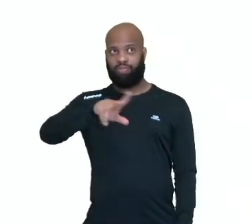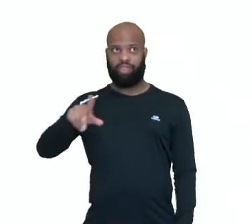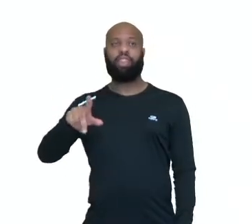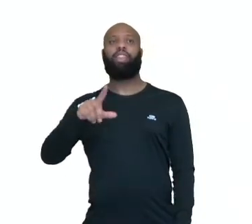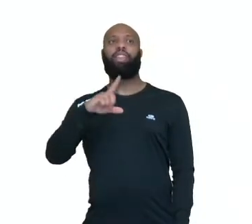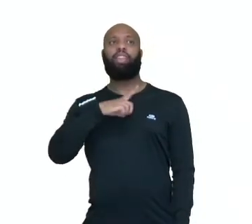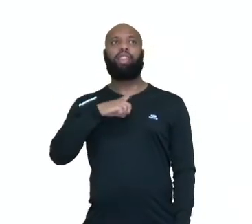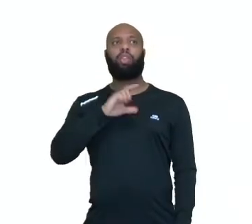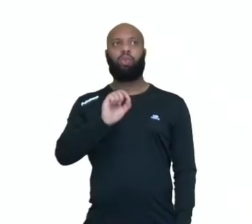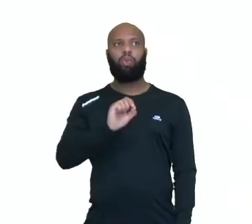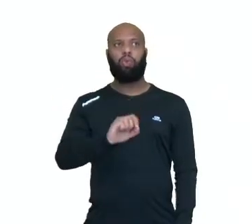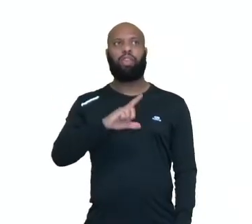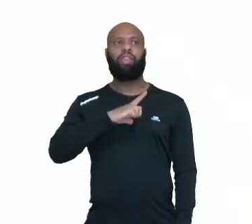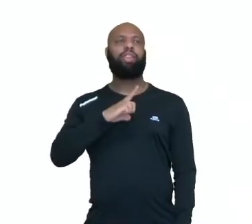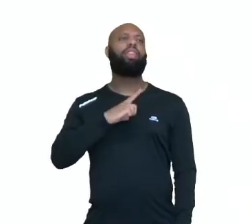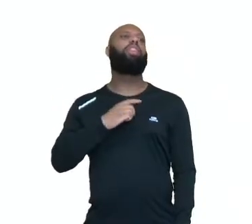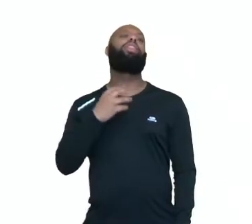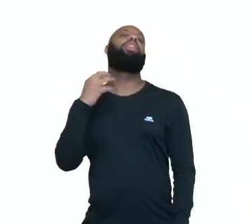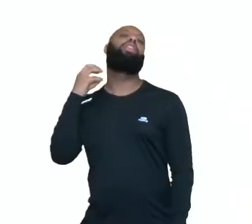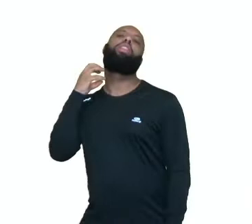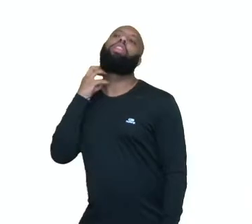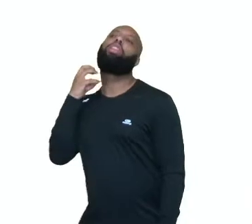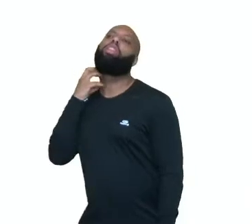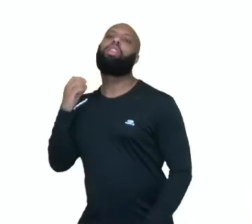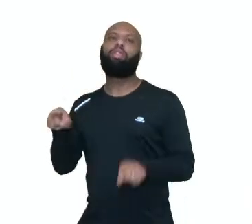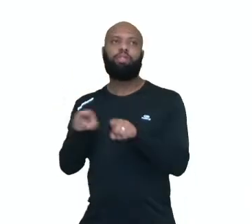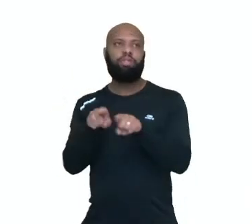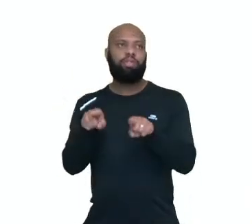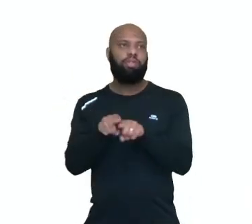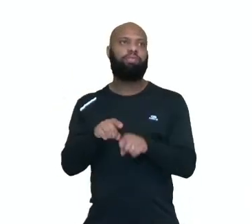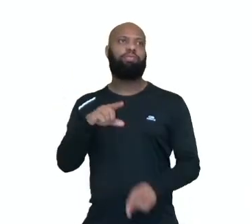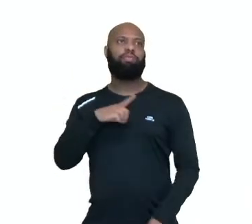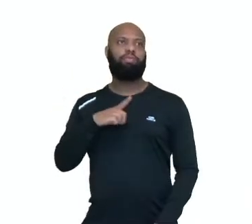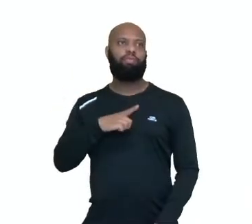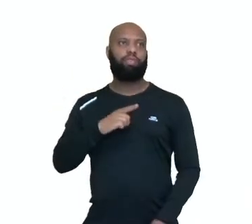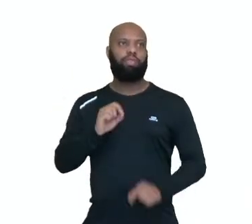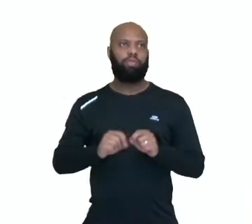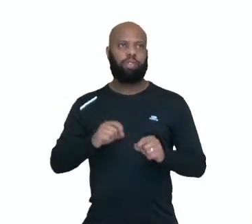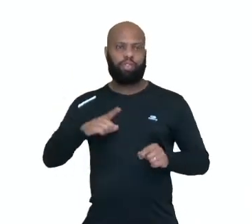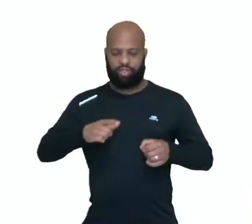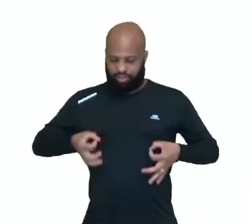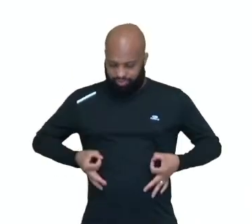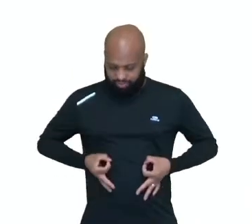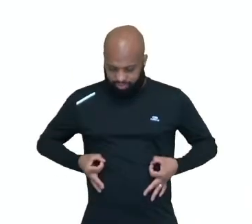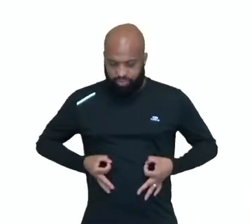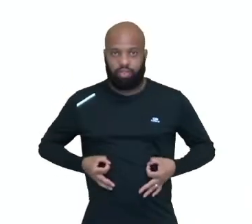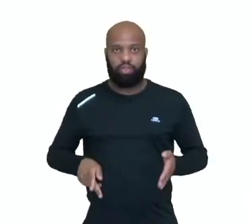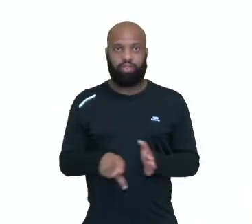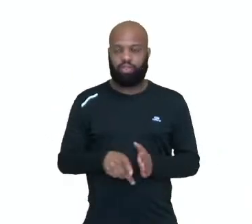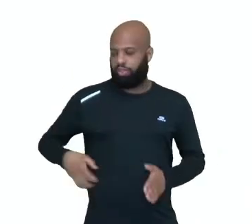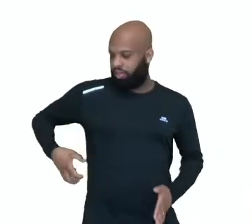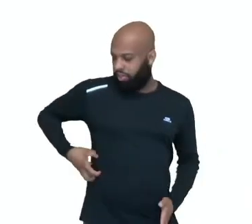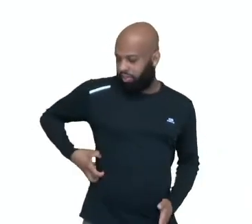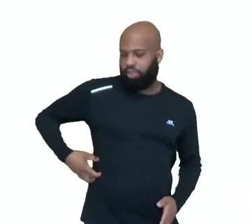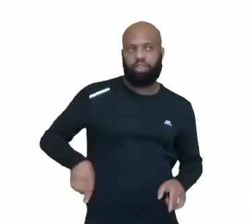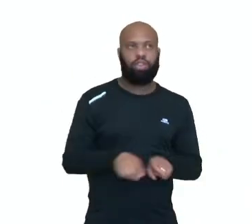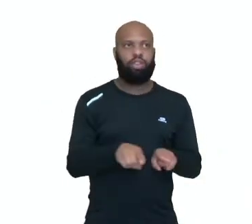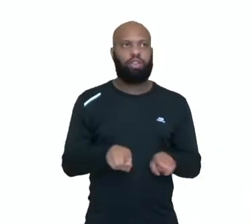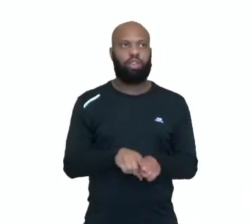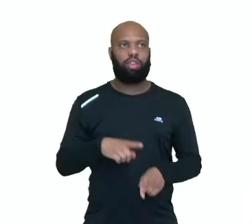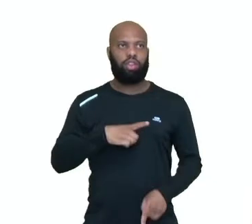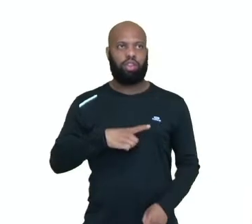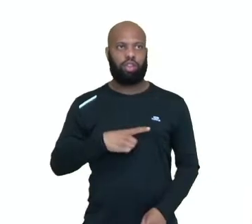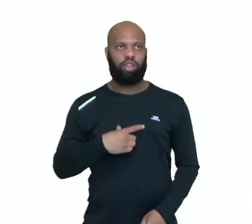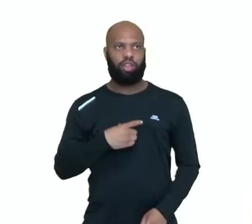Tem a hipófise, tem a tireoide que fica aqui na garganta e as paratireoides. Nós temos as supra-renais que ficam em cima dos rins, o pâncreas,